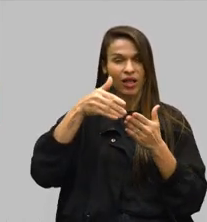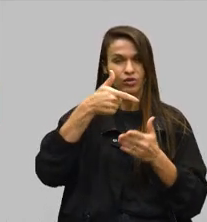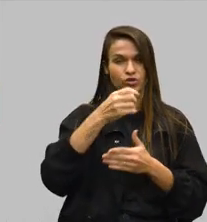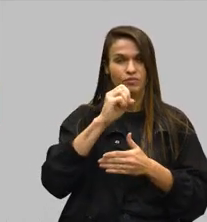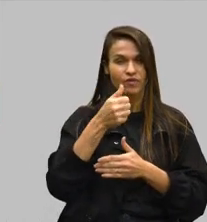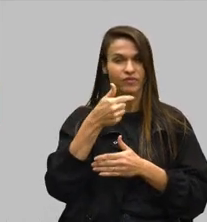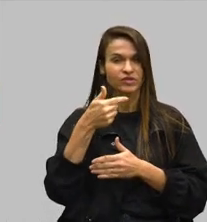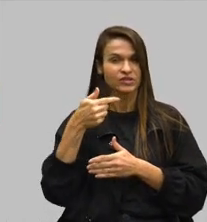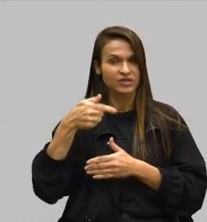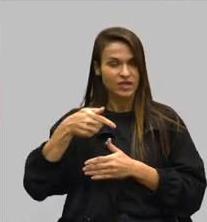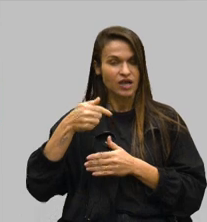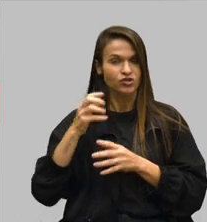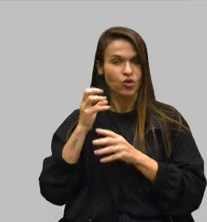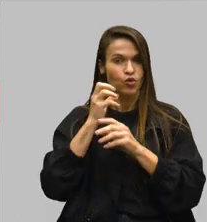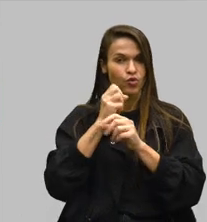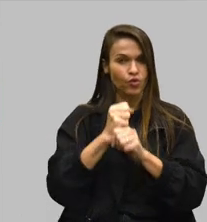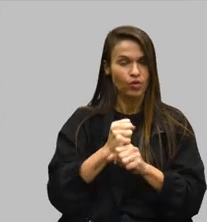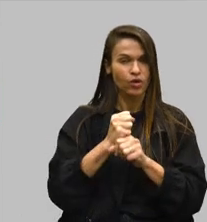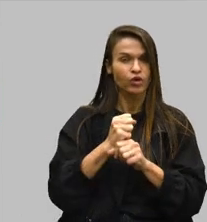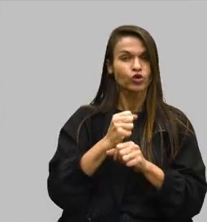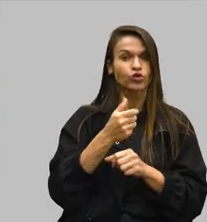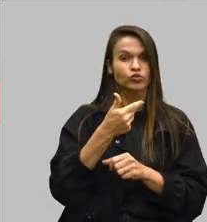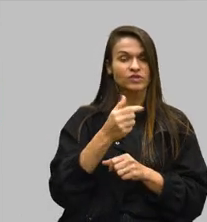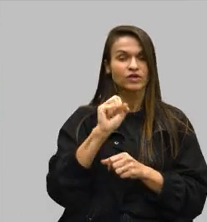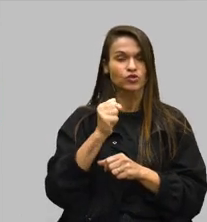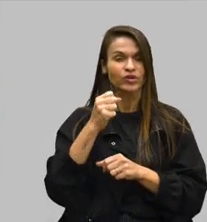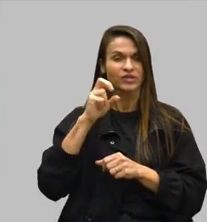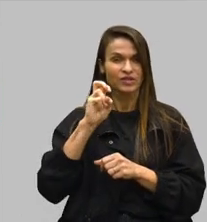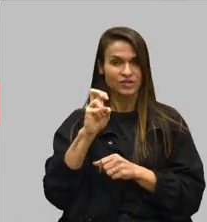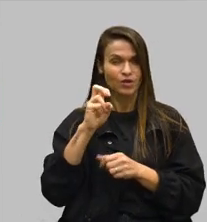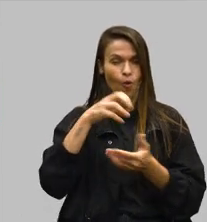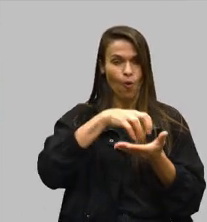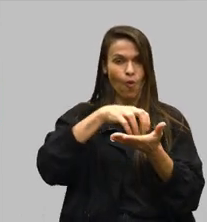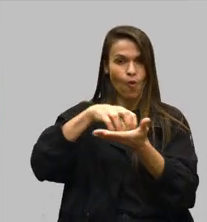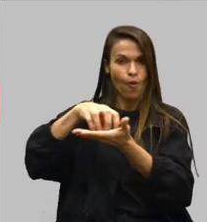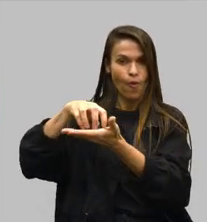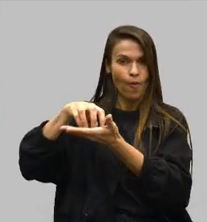totalizando 255 unidades cofinanciadas.